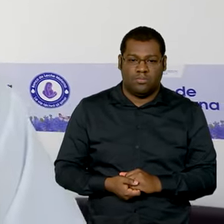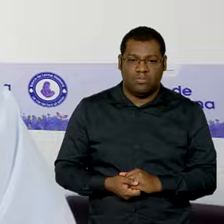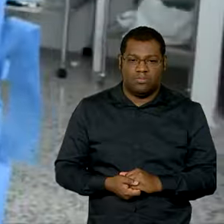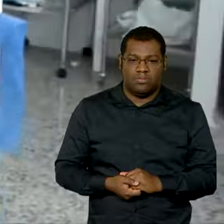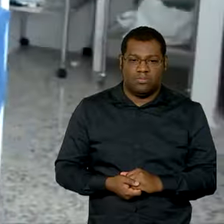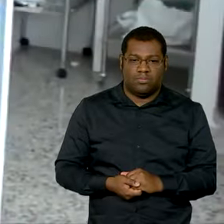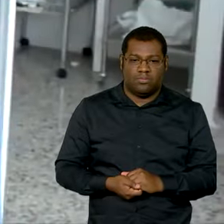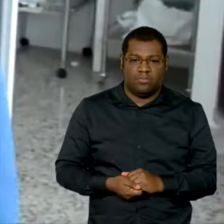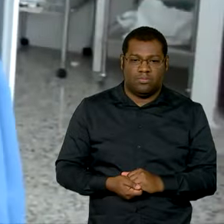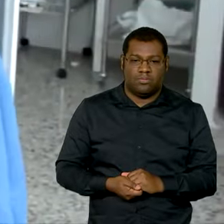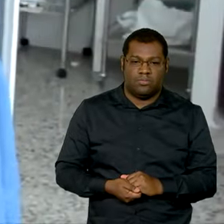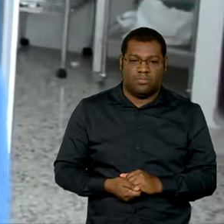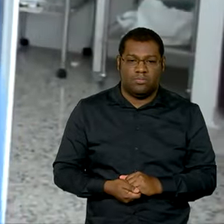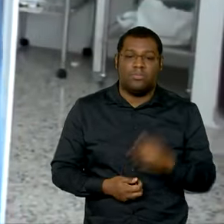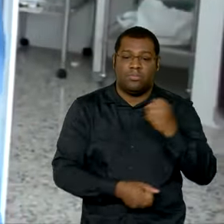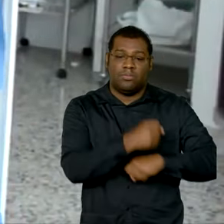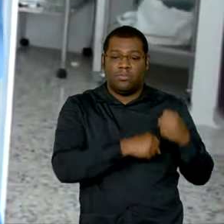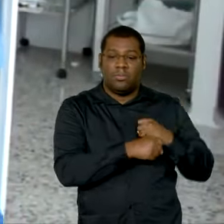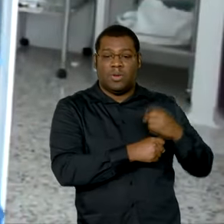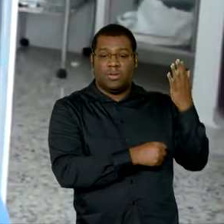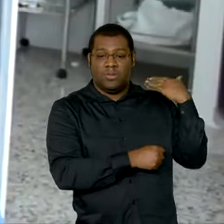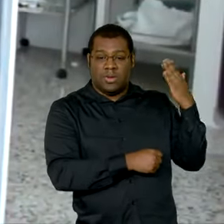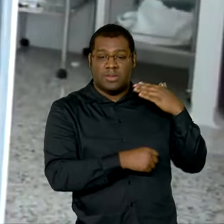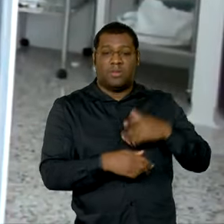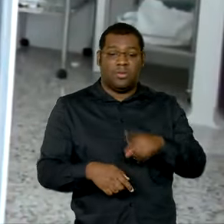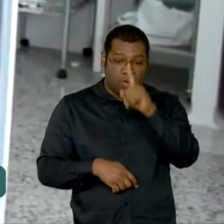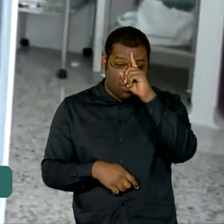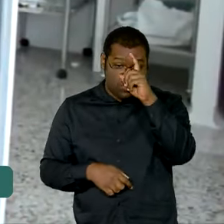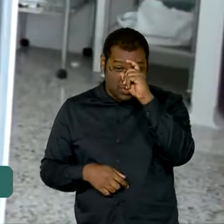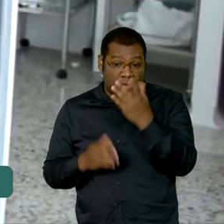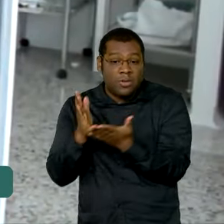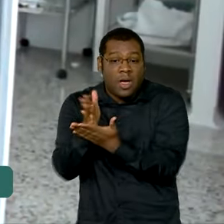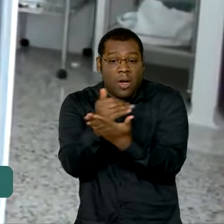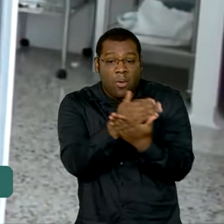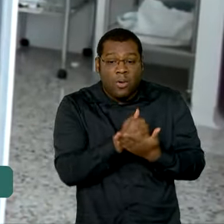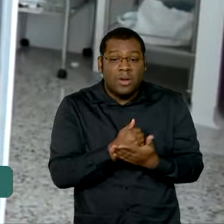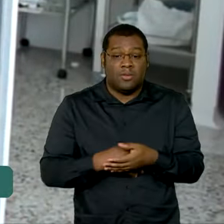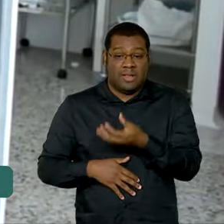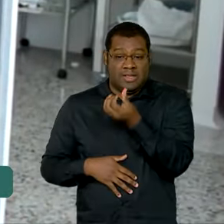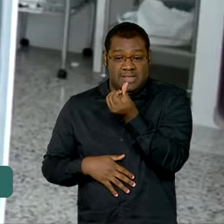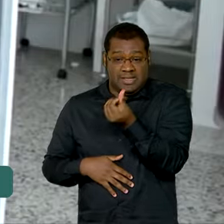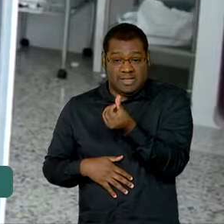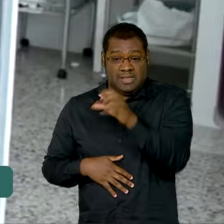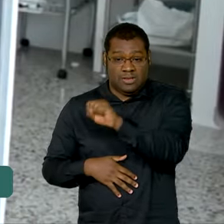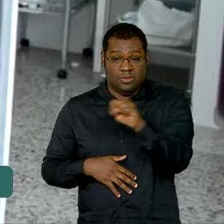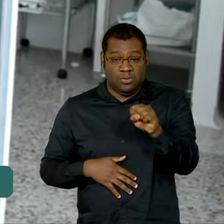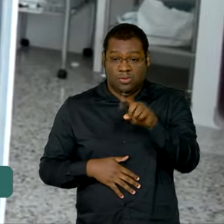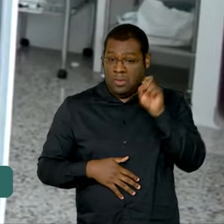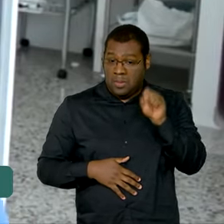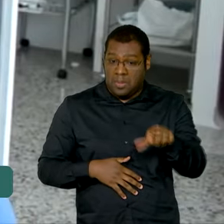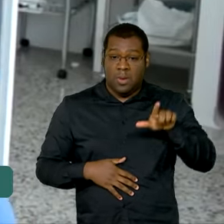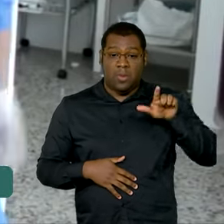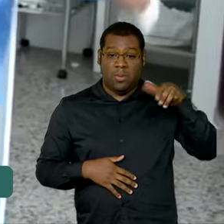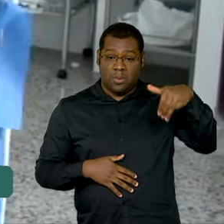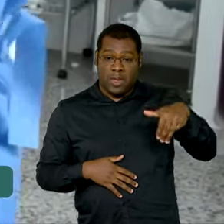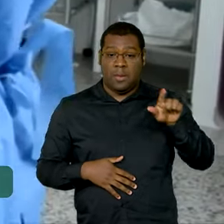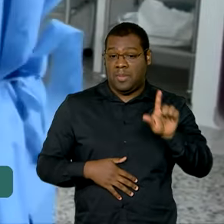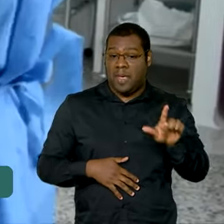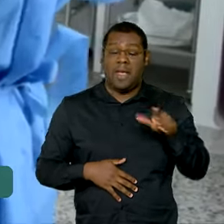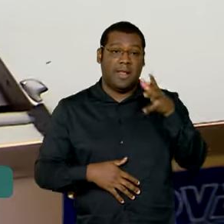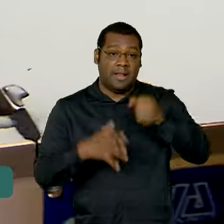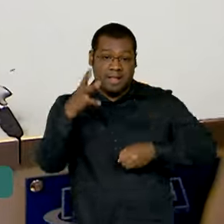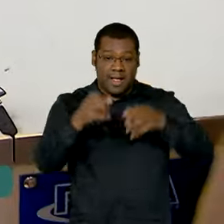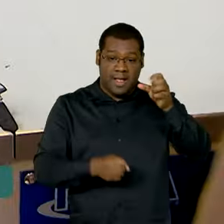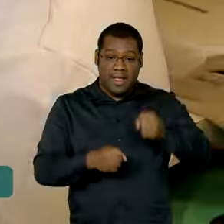No ano passado, a unidade recolheu mais de 688 mil mililitros de leite. Só